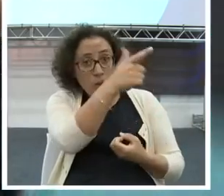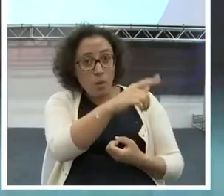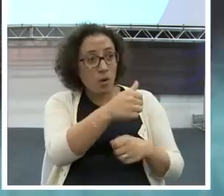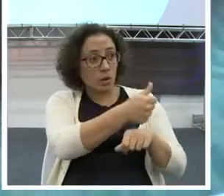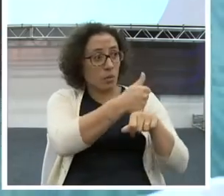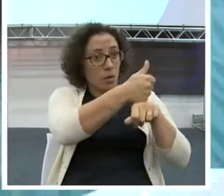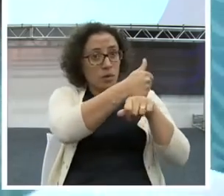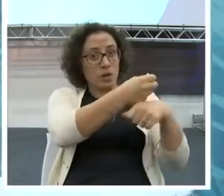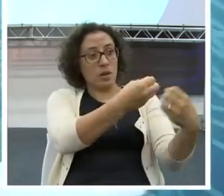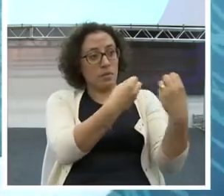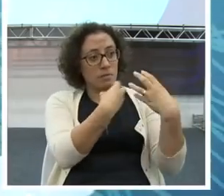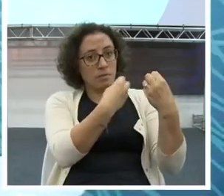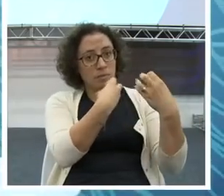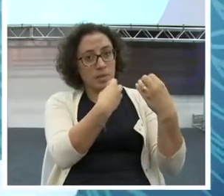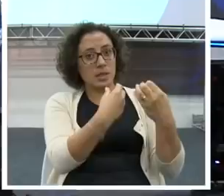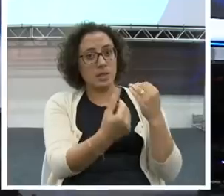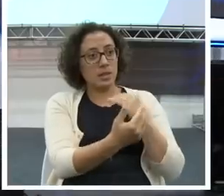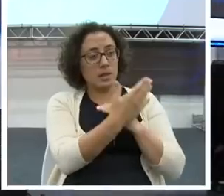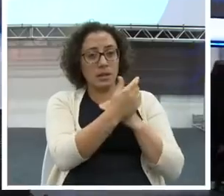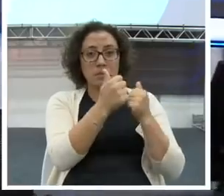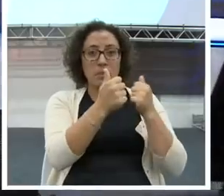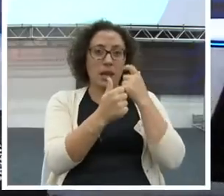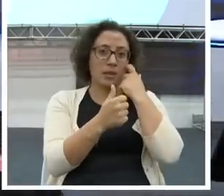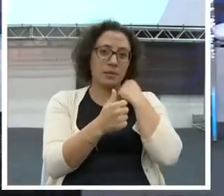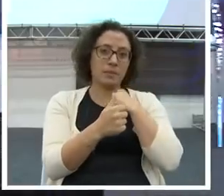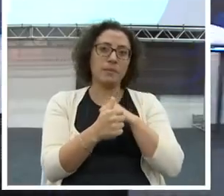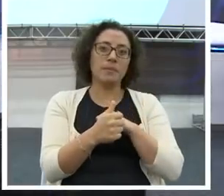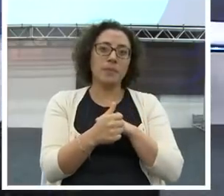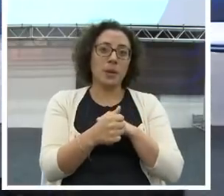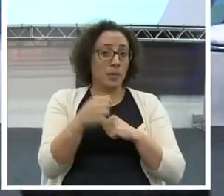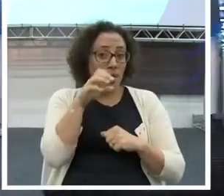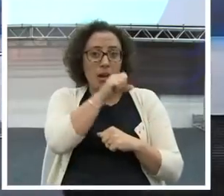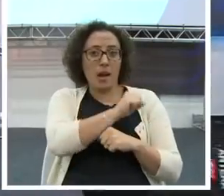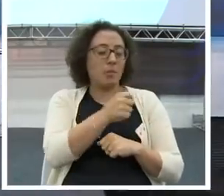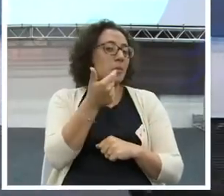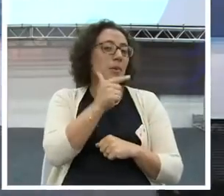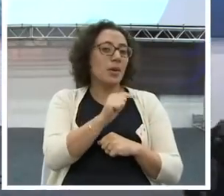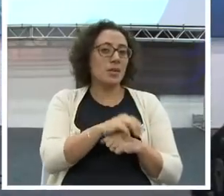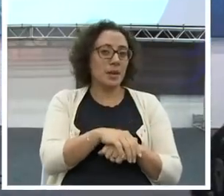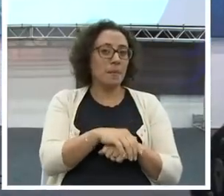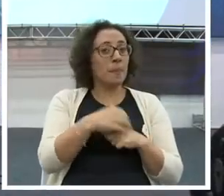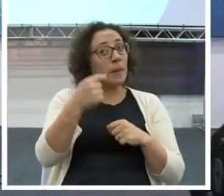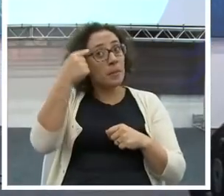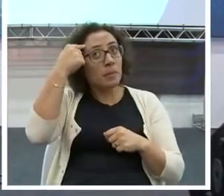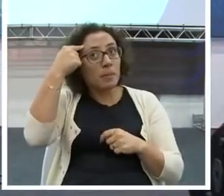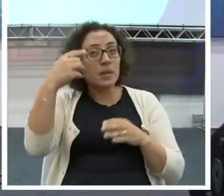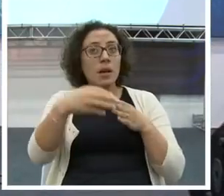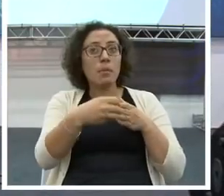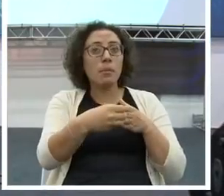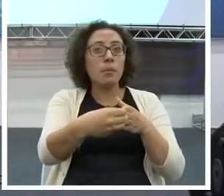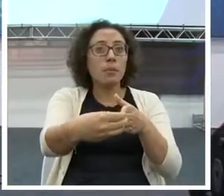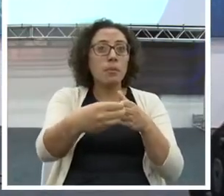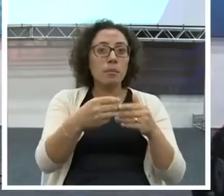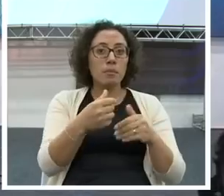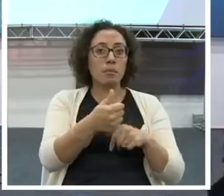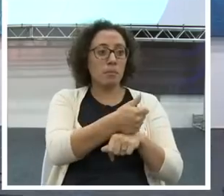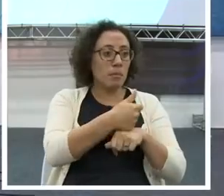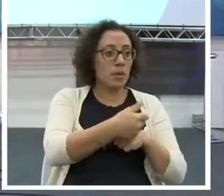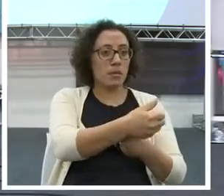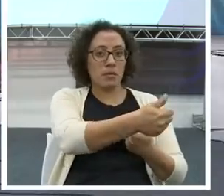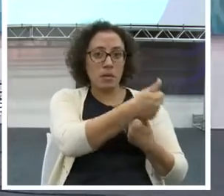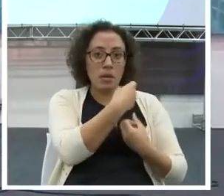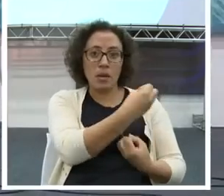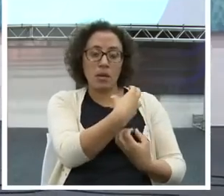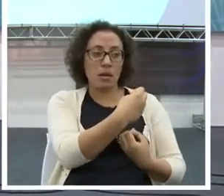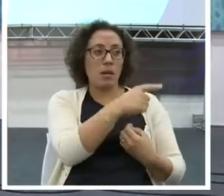Preparo. Mentoreamento. Você tem que fazer isso. Quem são os mentores que você vai seguir? Quem são as pessoas?